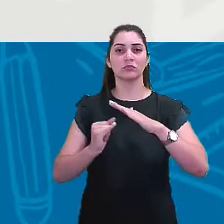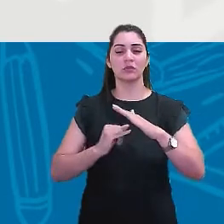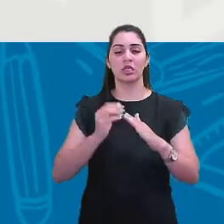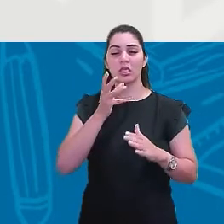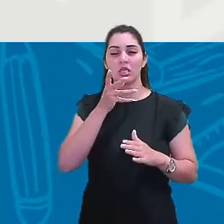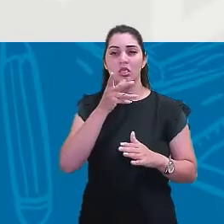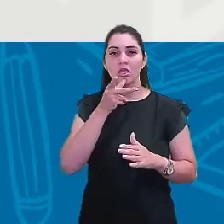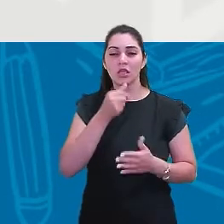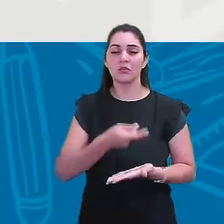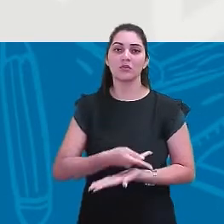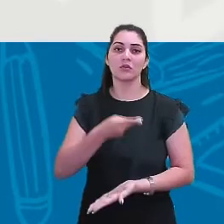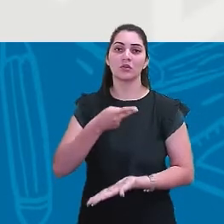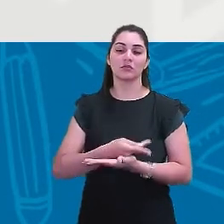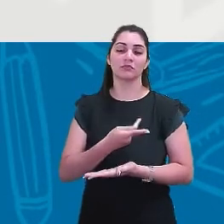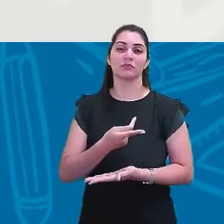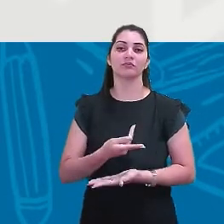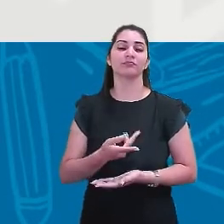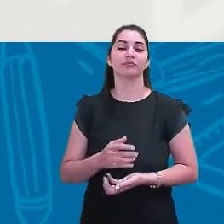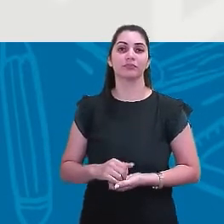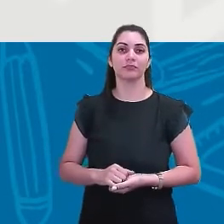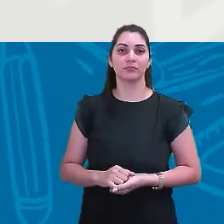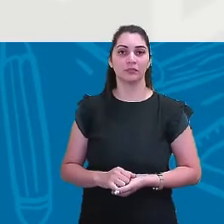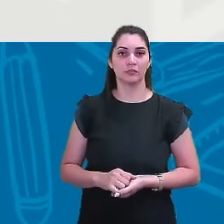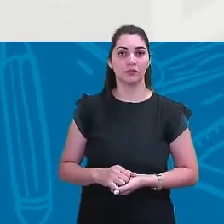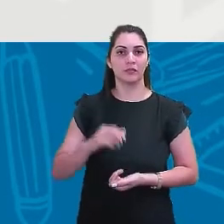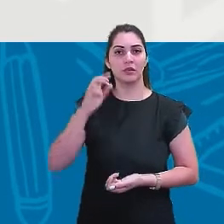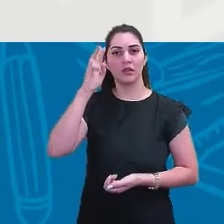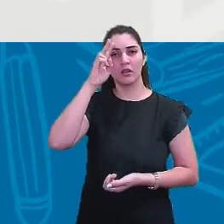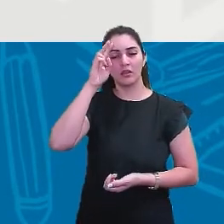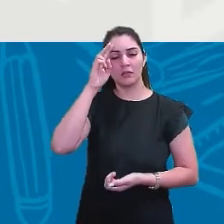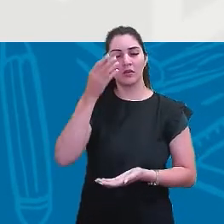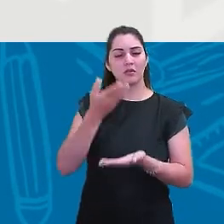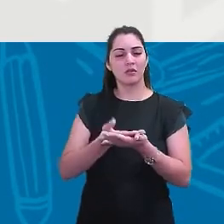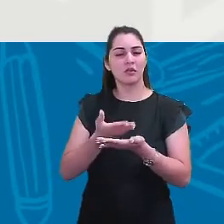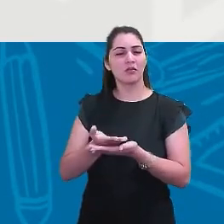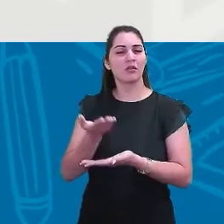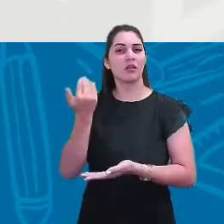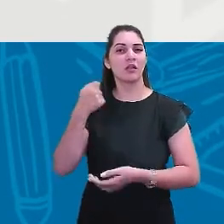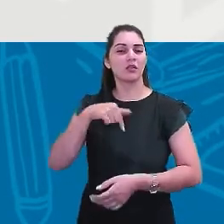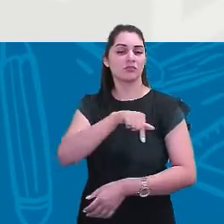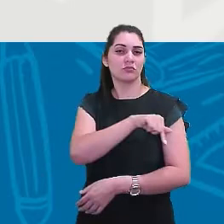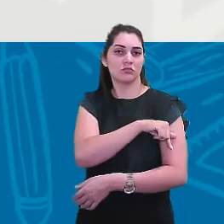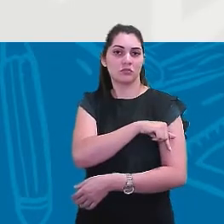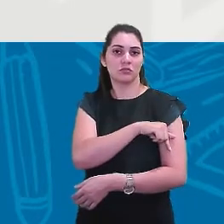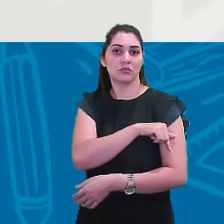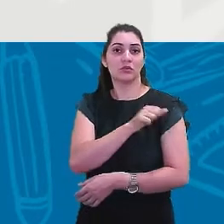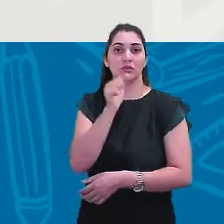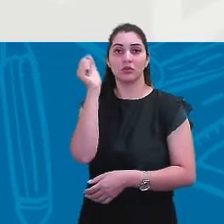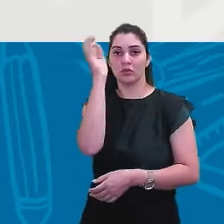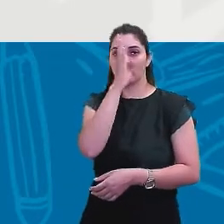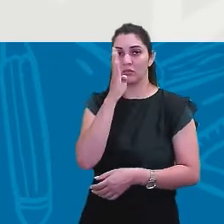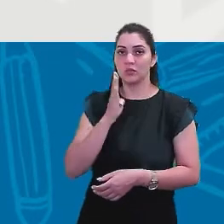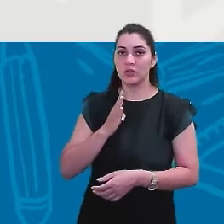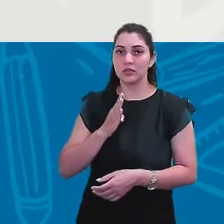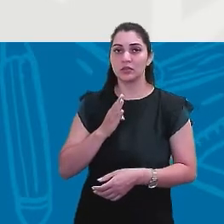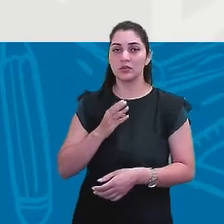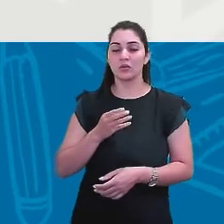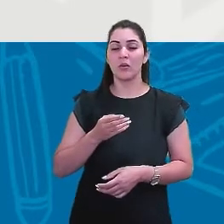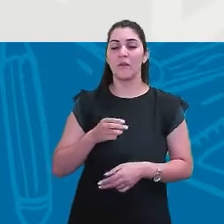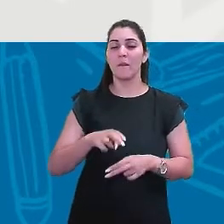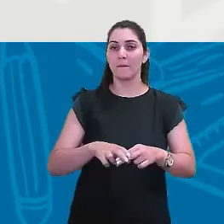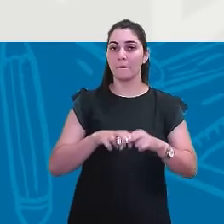ocorrer. Então, ele vai ocorrer, lembrando as aulas lá do sétimo ano, do Brasil, em decorrência de uma